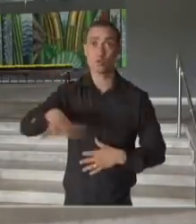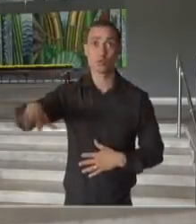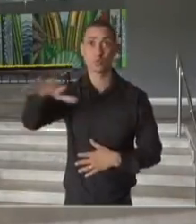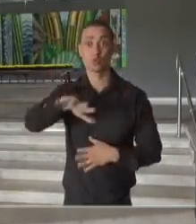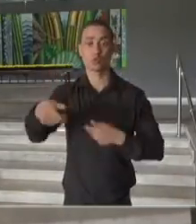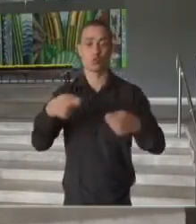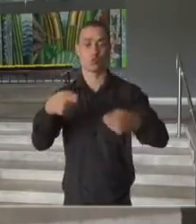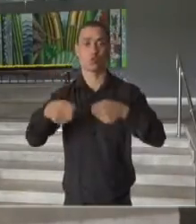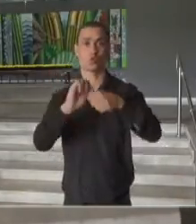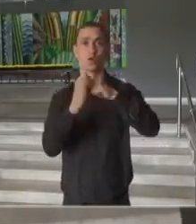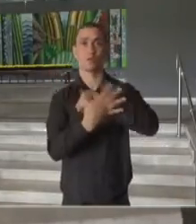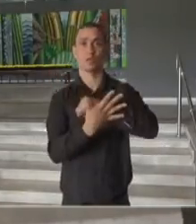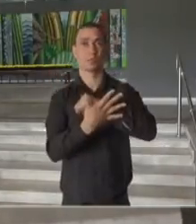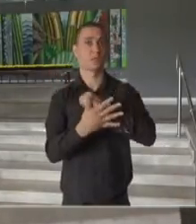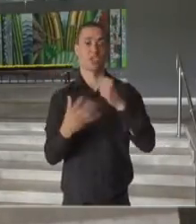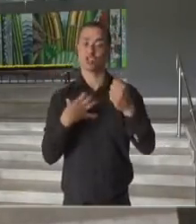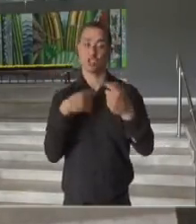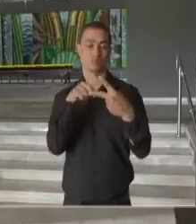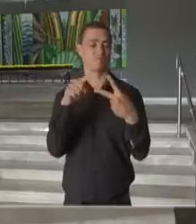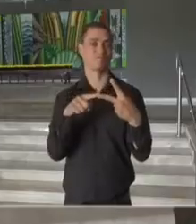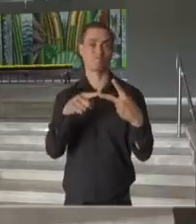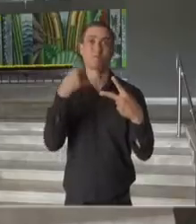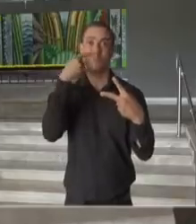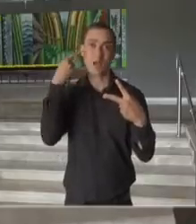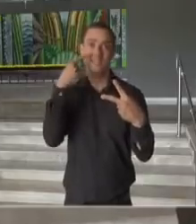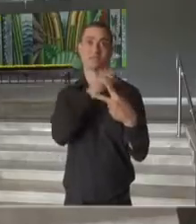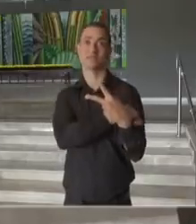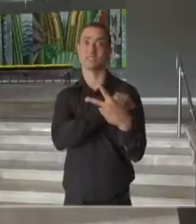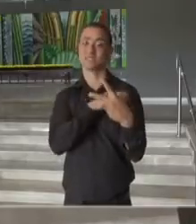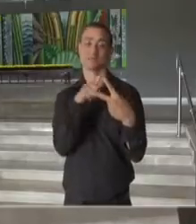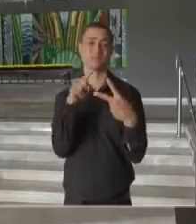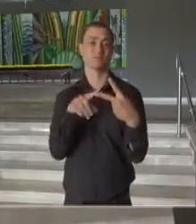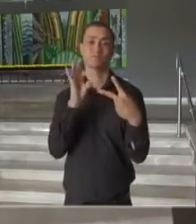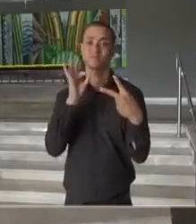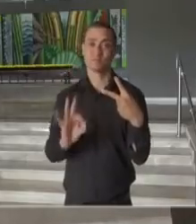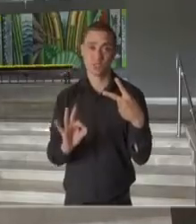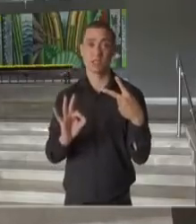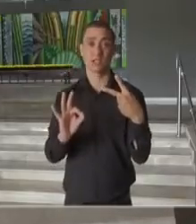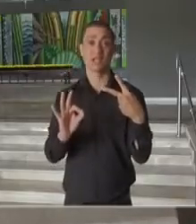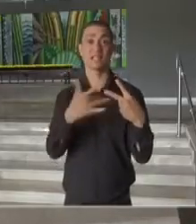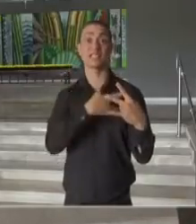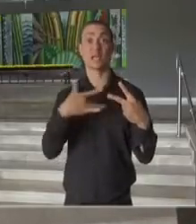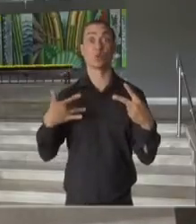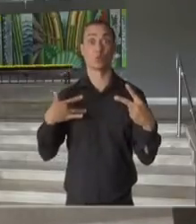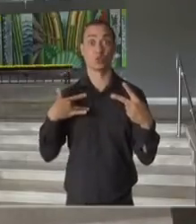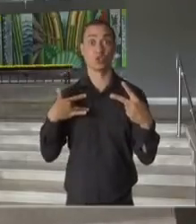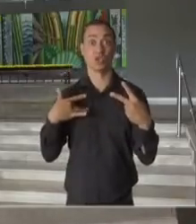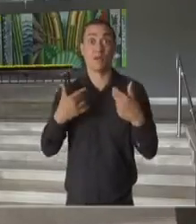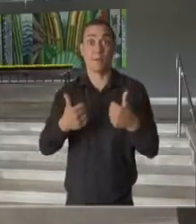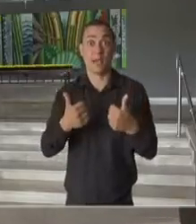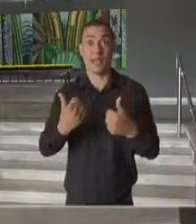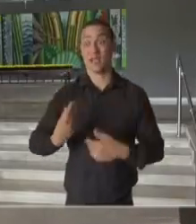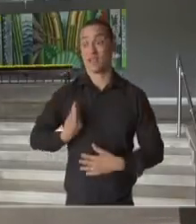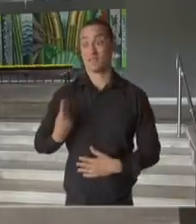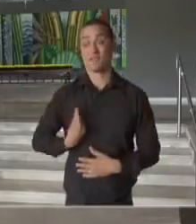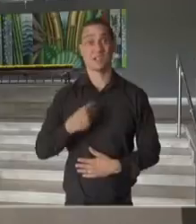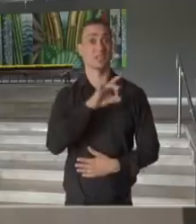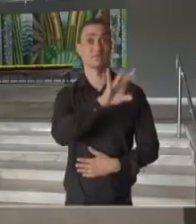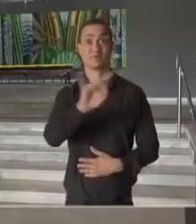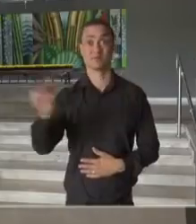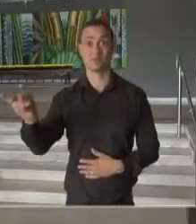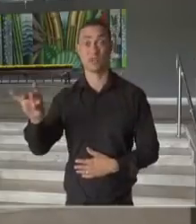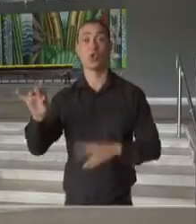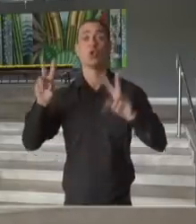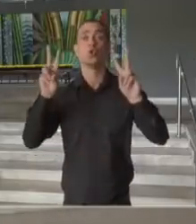controlar a nossa população, garantir dessa forma a saúde e a vida das pessoas.